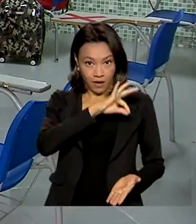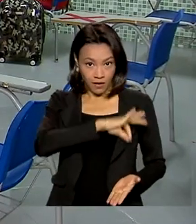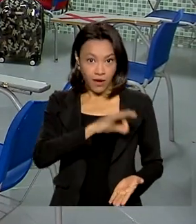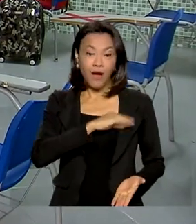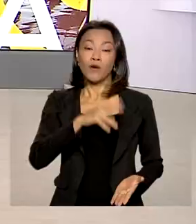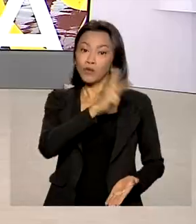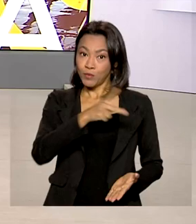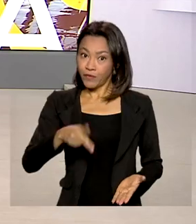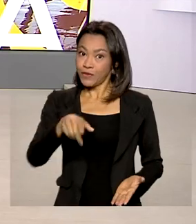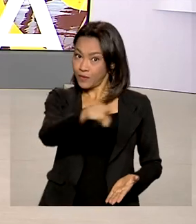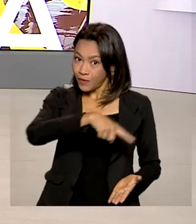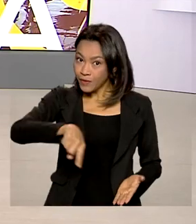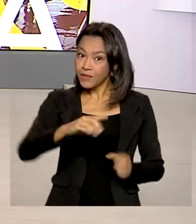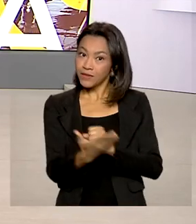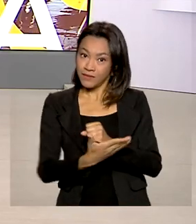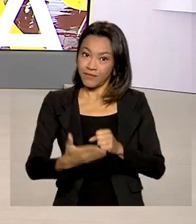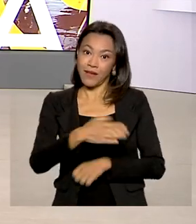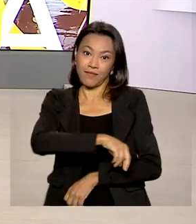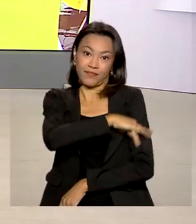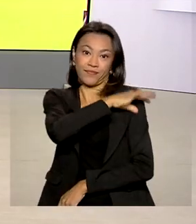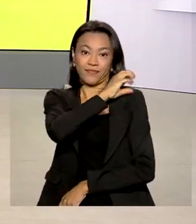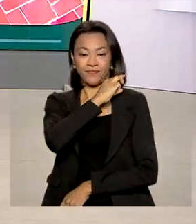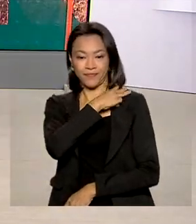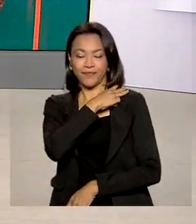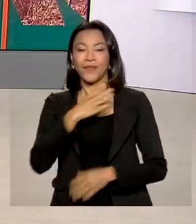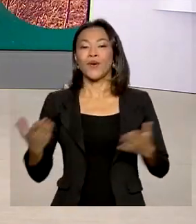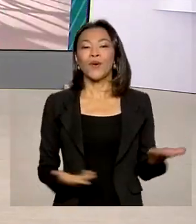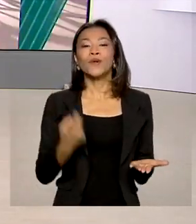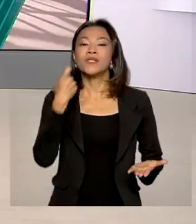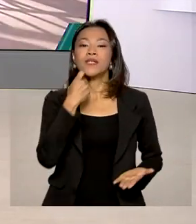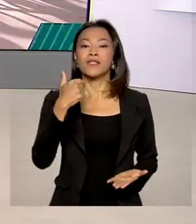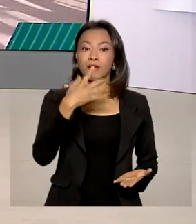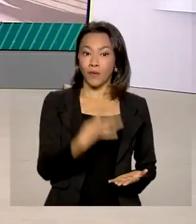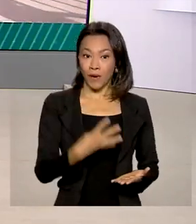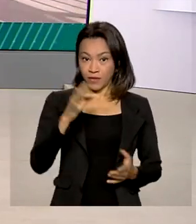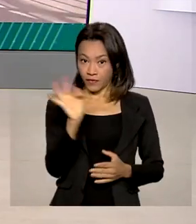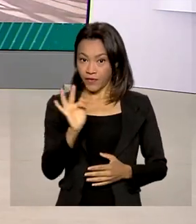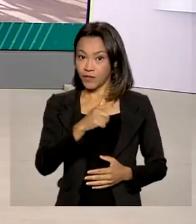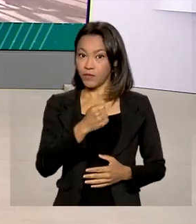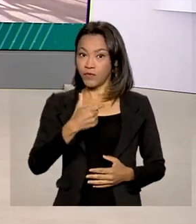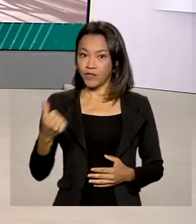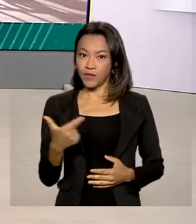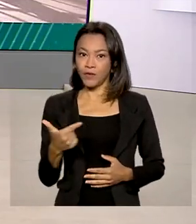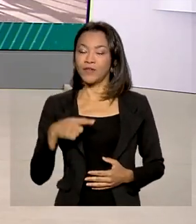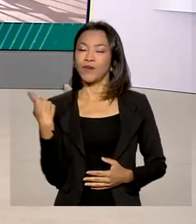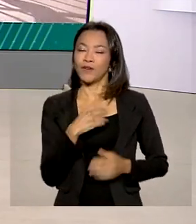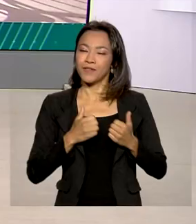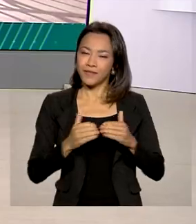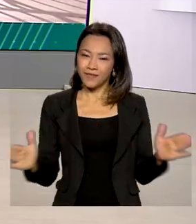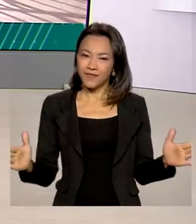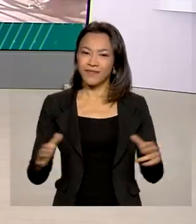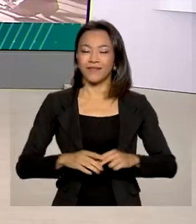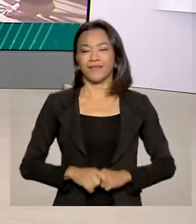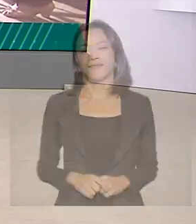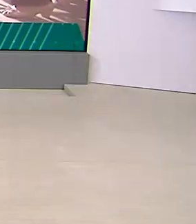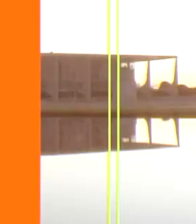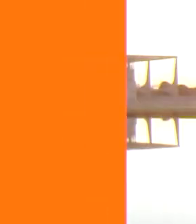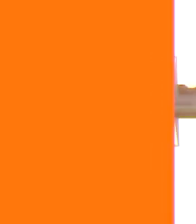básica. Sexta-feira, 4 de fevereiro de 2022, o Brasil em Dia está começando.